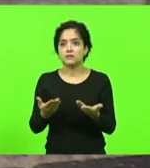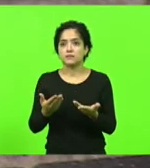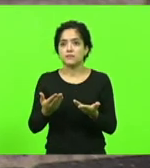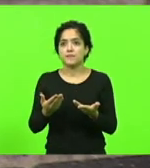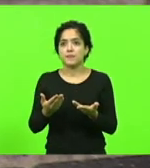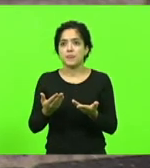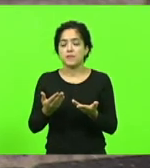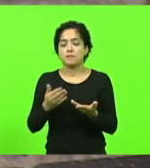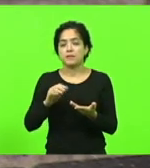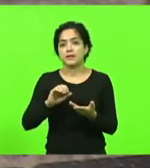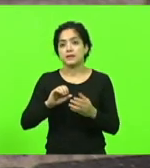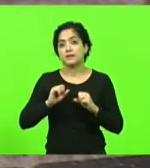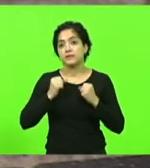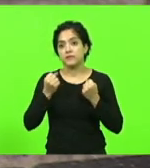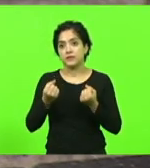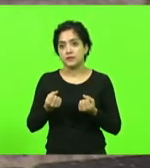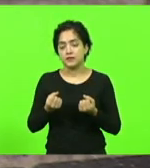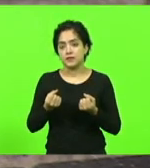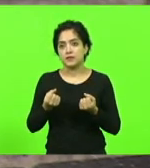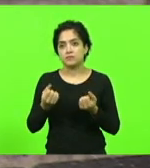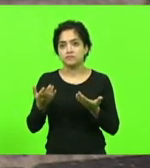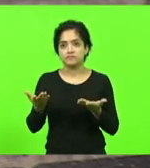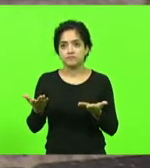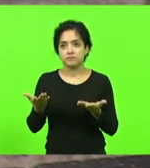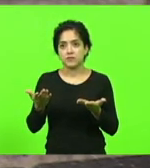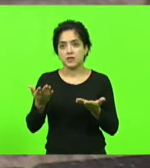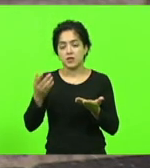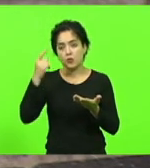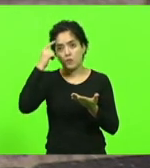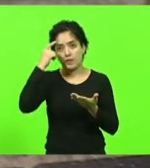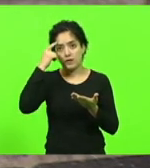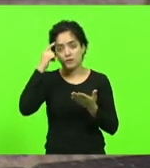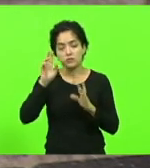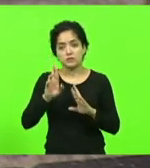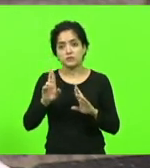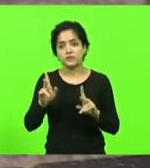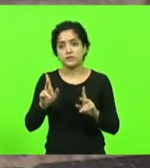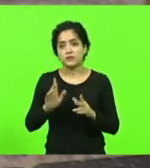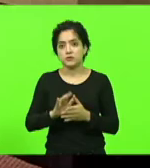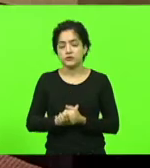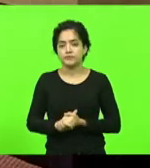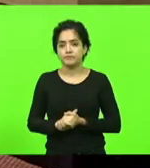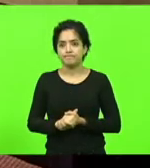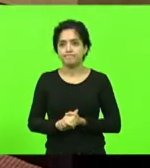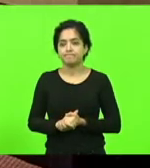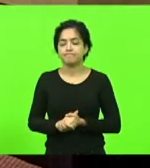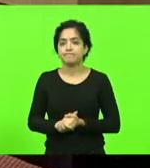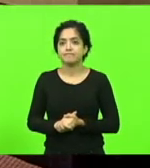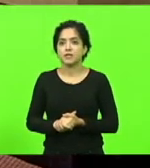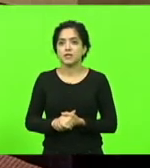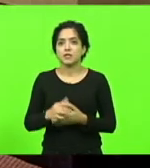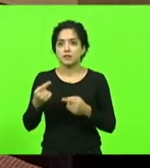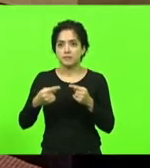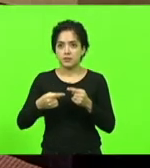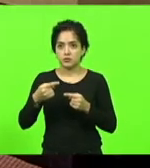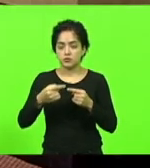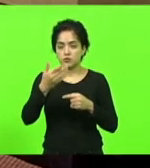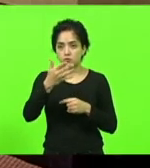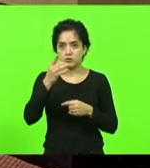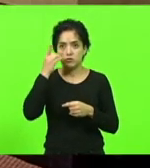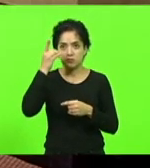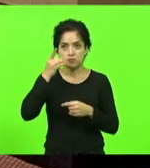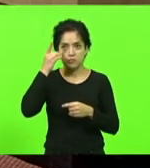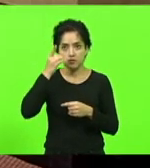cima para defender, mas eu não penso dessa forma. Para discutir a matéria, com a palavra do deputado Jair